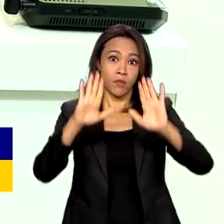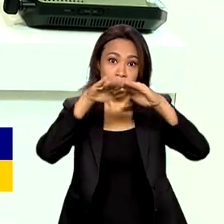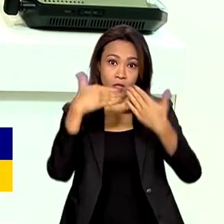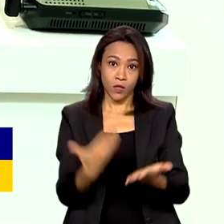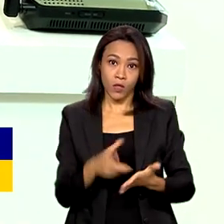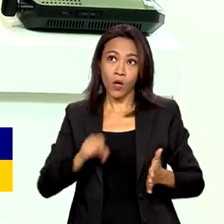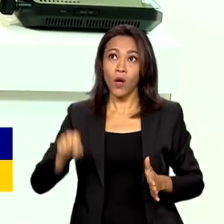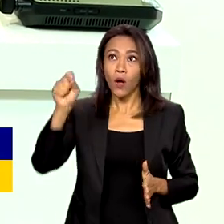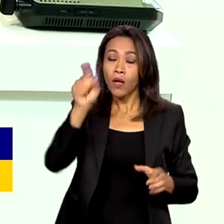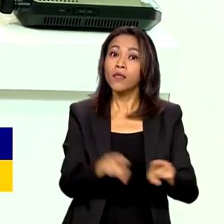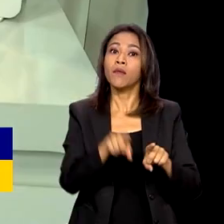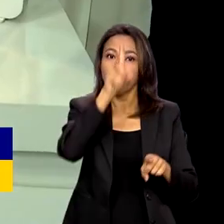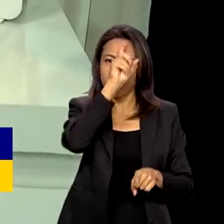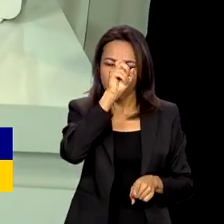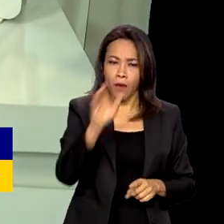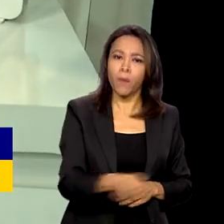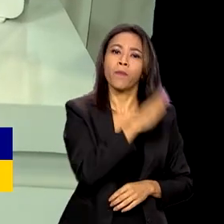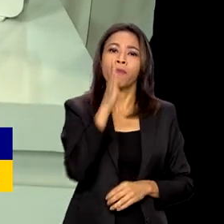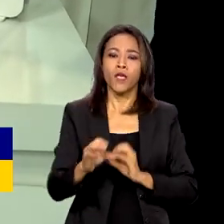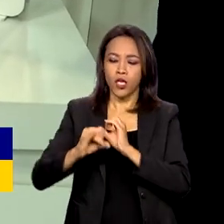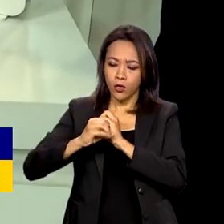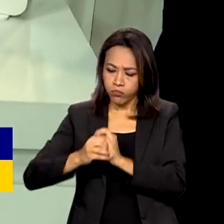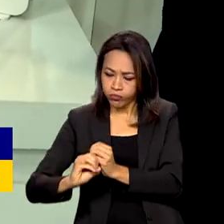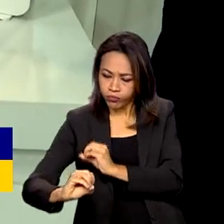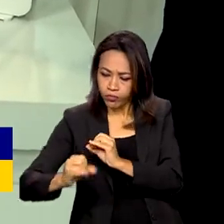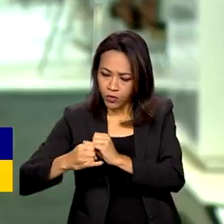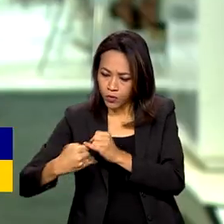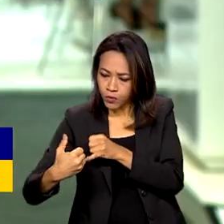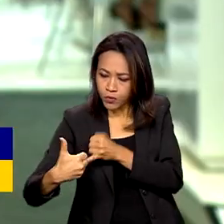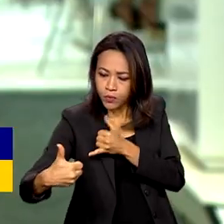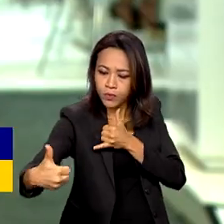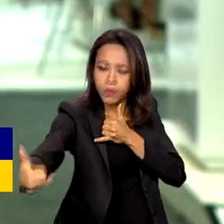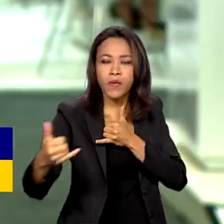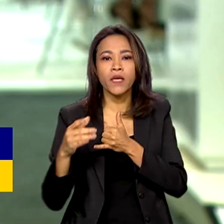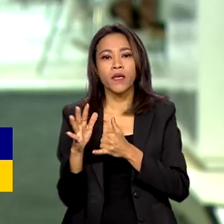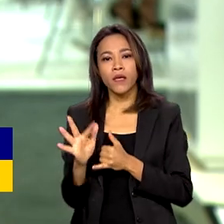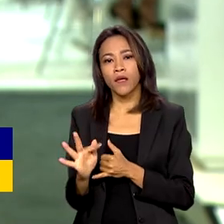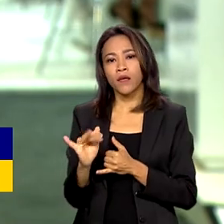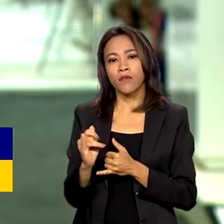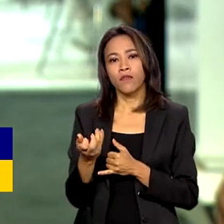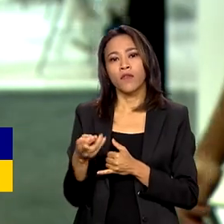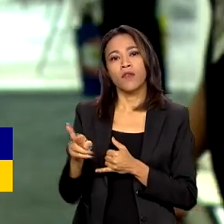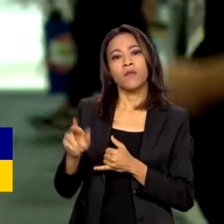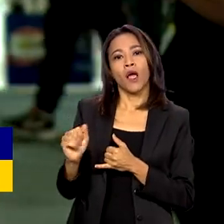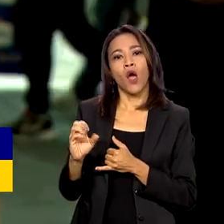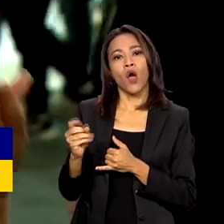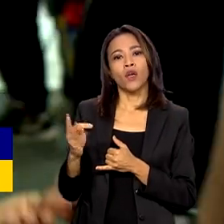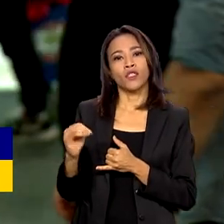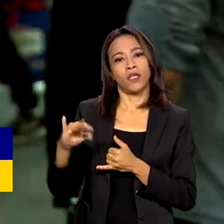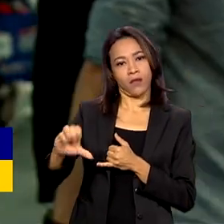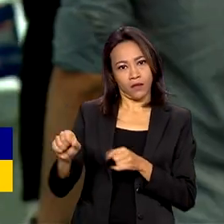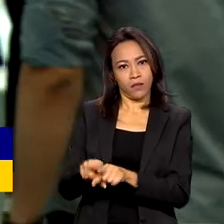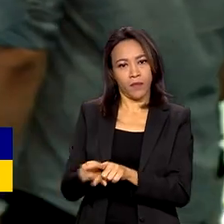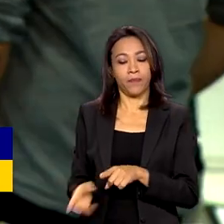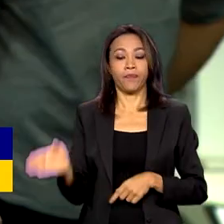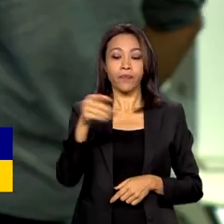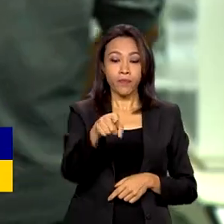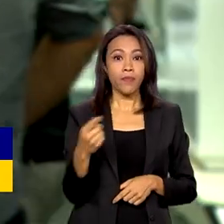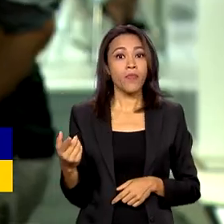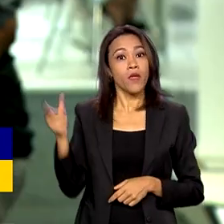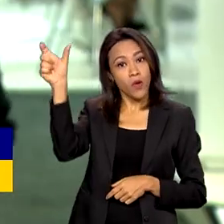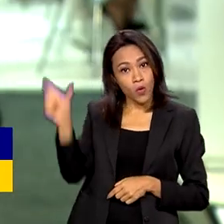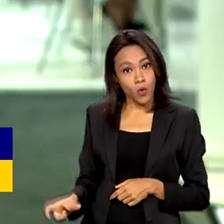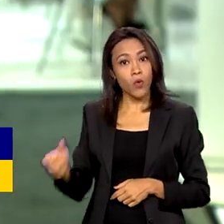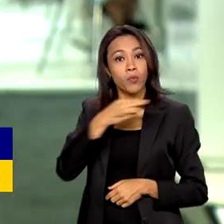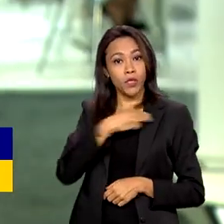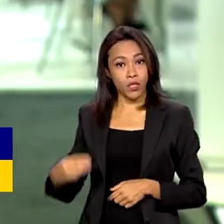públicos e fibra ótica para compartilhamento de dados. O ministro anunciou também a criação de uma política pública para